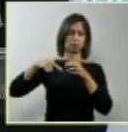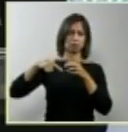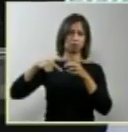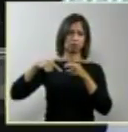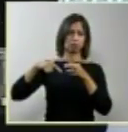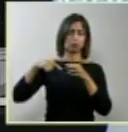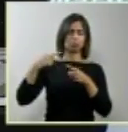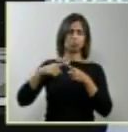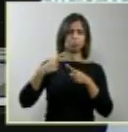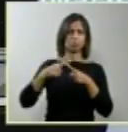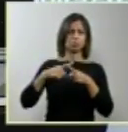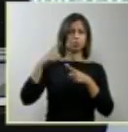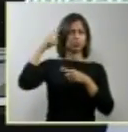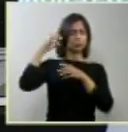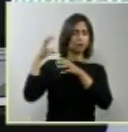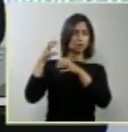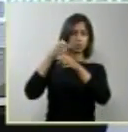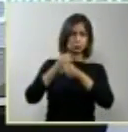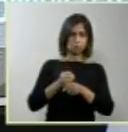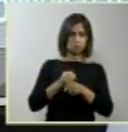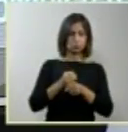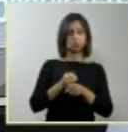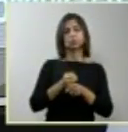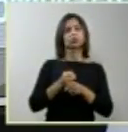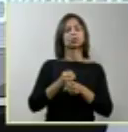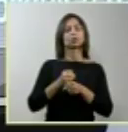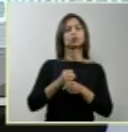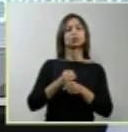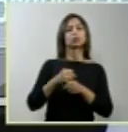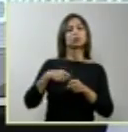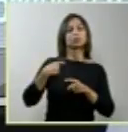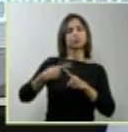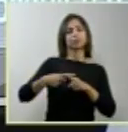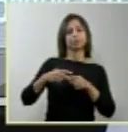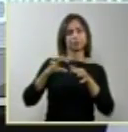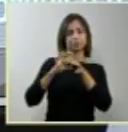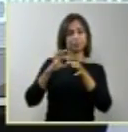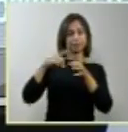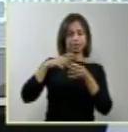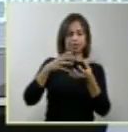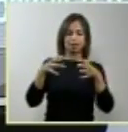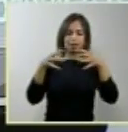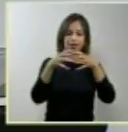cérebro somático, a parte vital do cérebro.